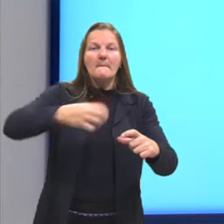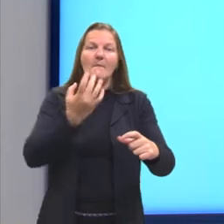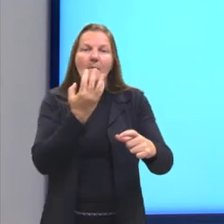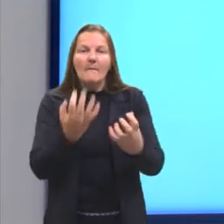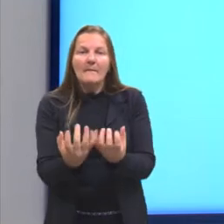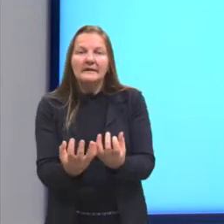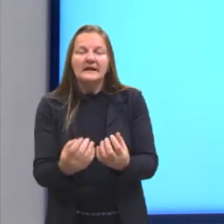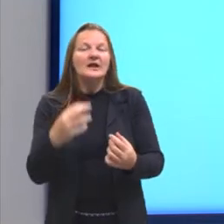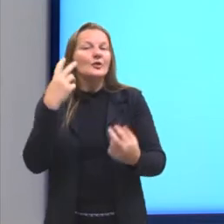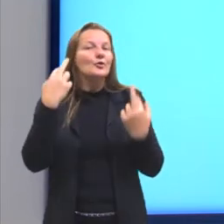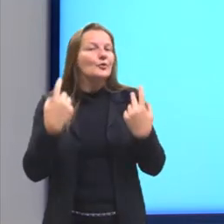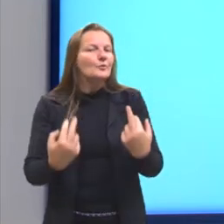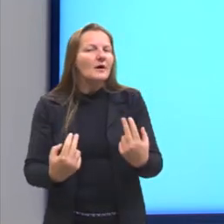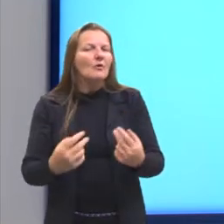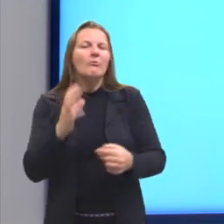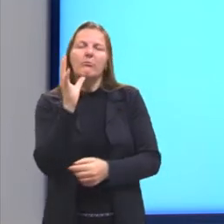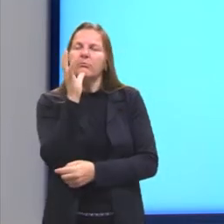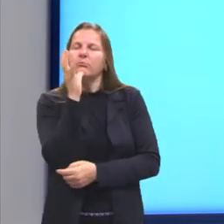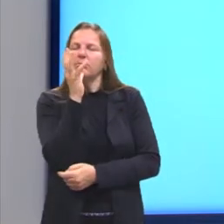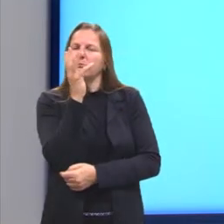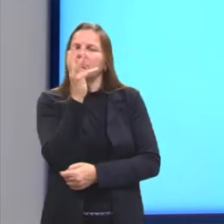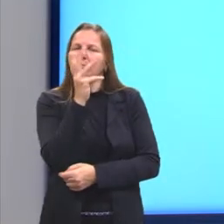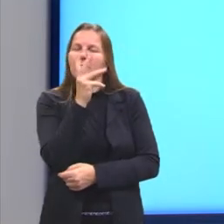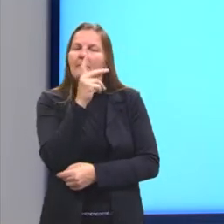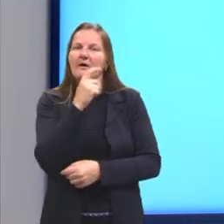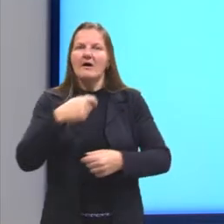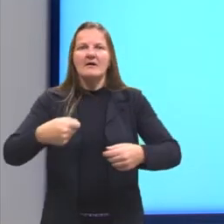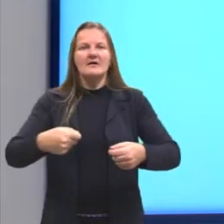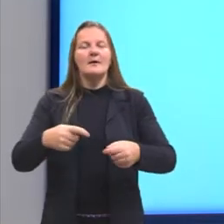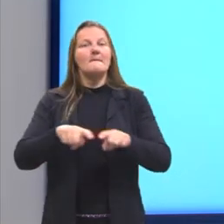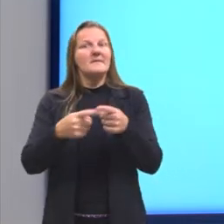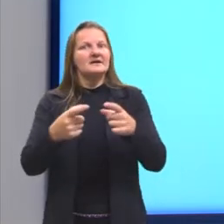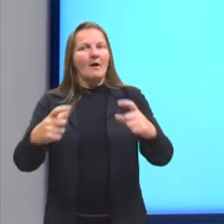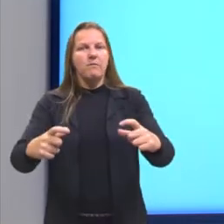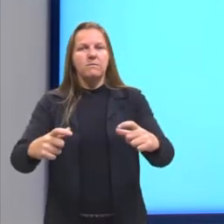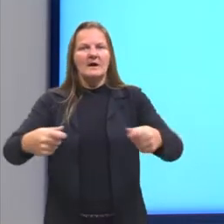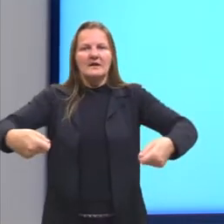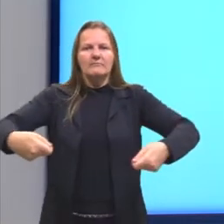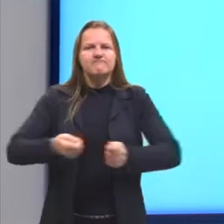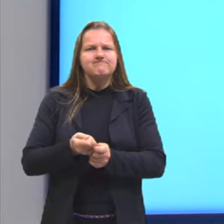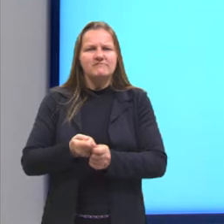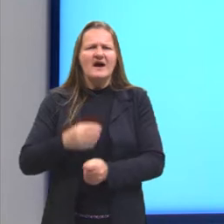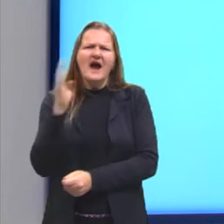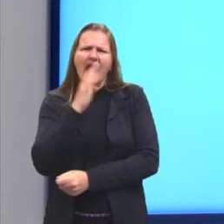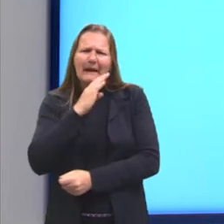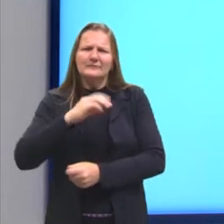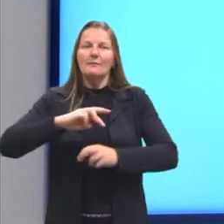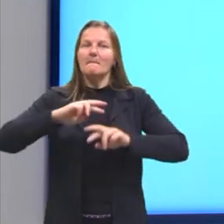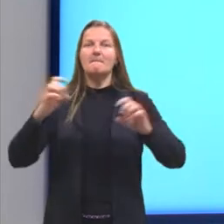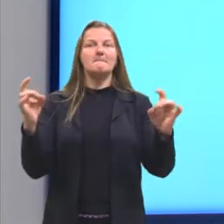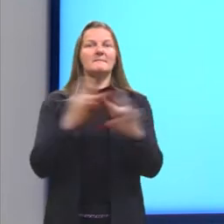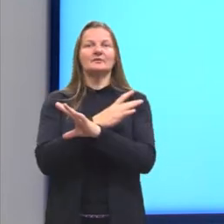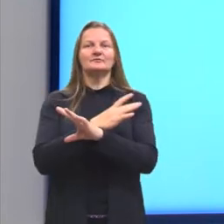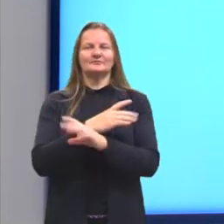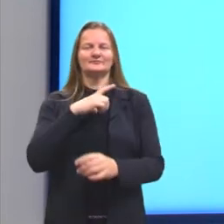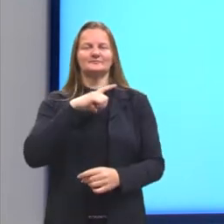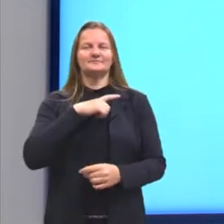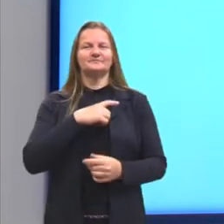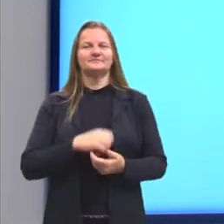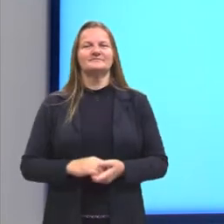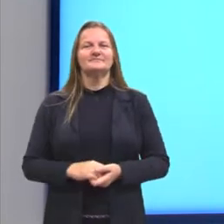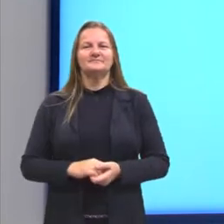Vai, né? Só vai demorar um pouquinho mais. Ou outros alimentos também que são cozidos a partir da panela de pressão?